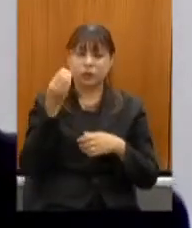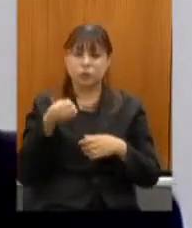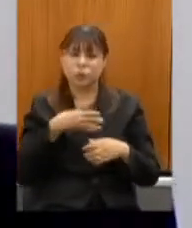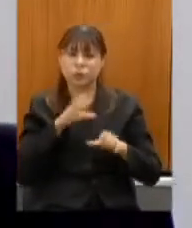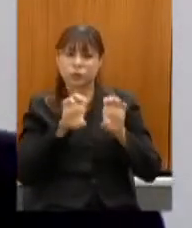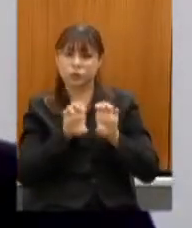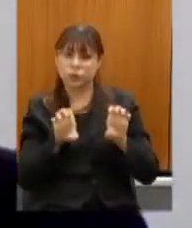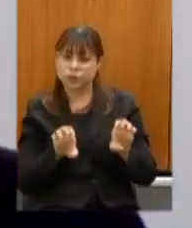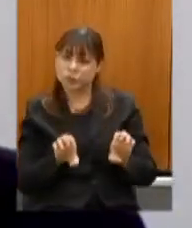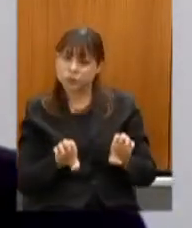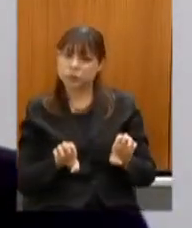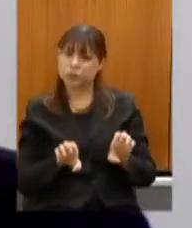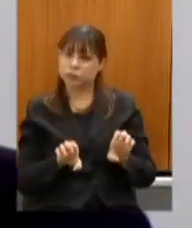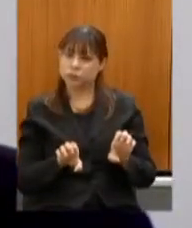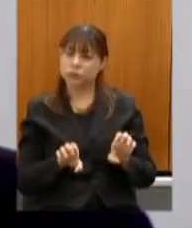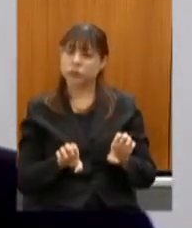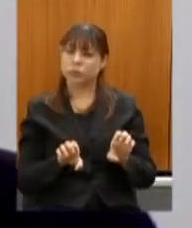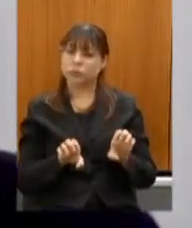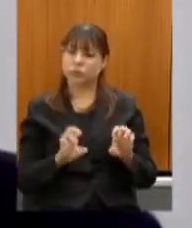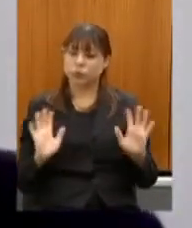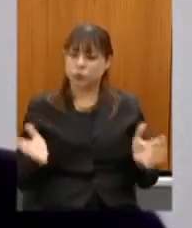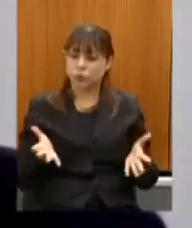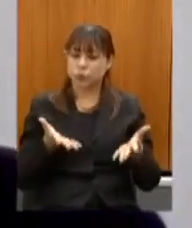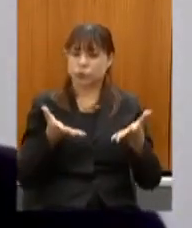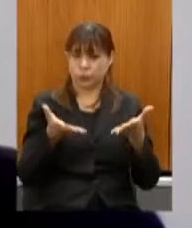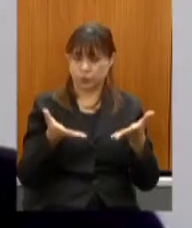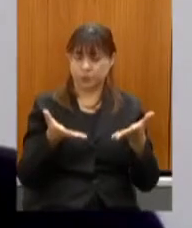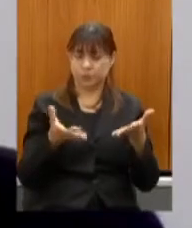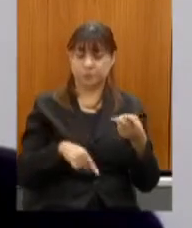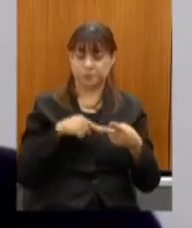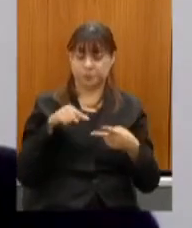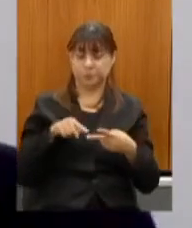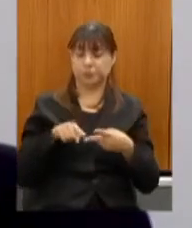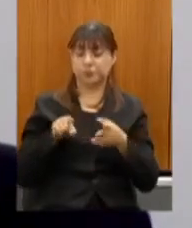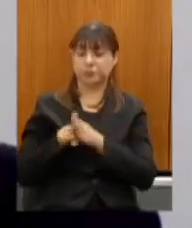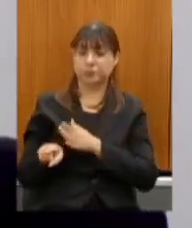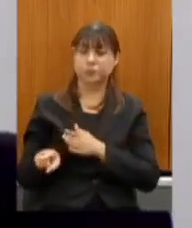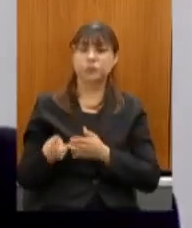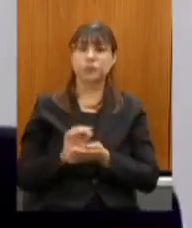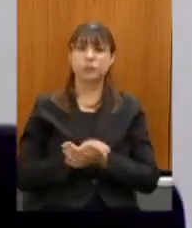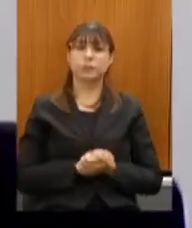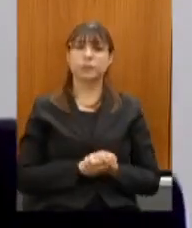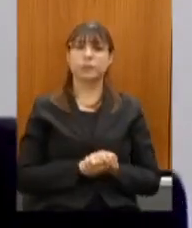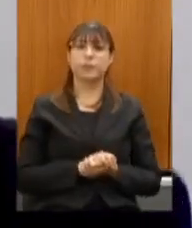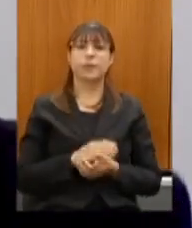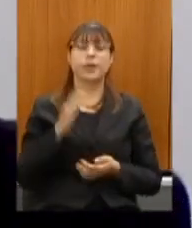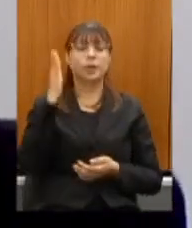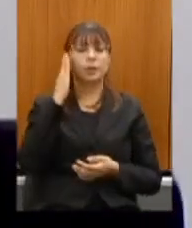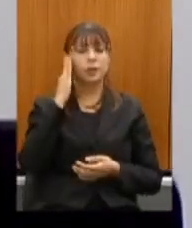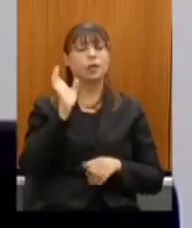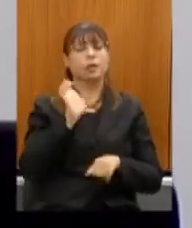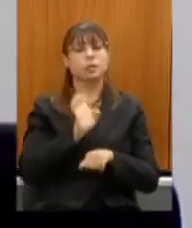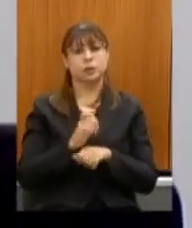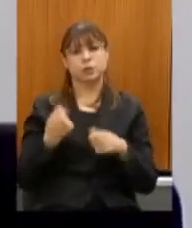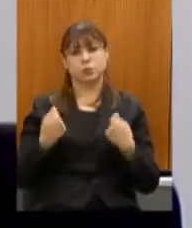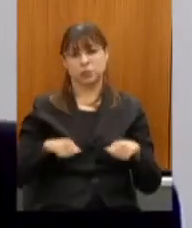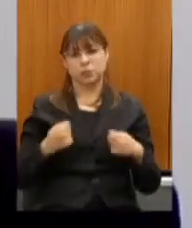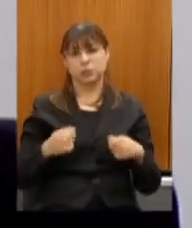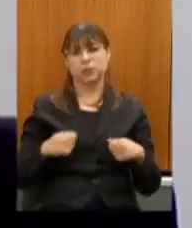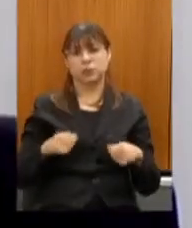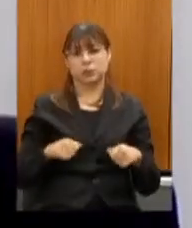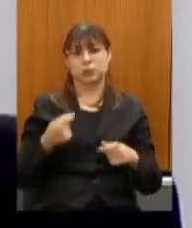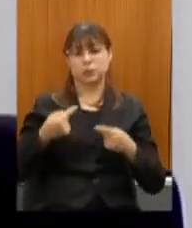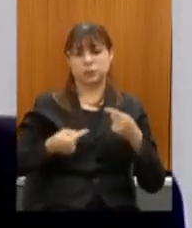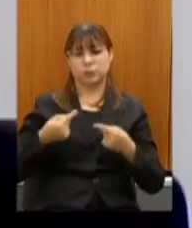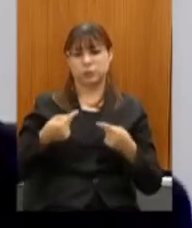para aí fomento ao setor a outra pergunta é o seguinte sabemos que o estado precisa de uma política aí de